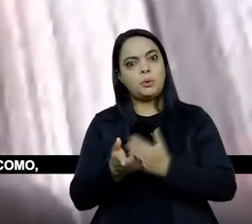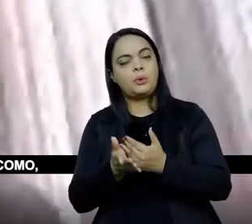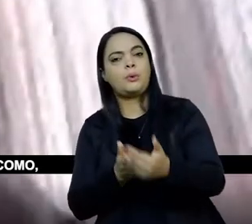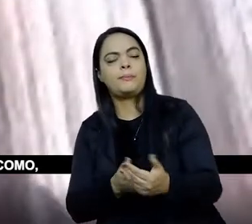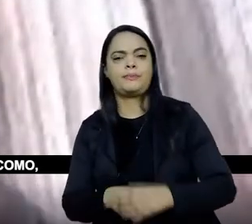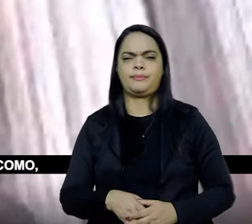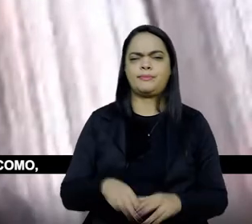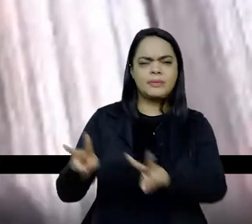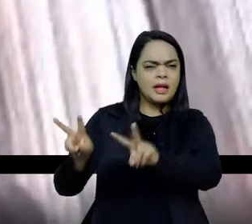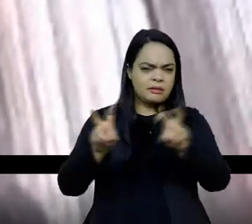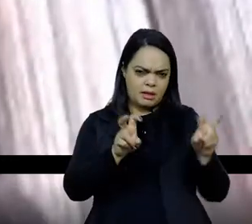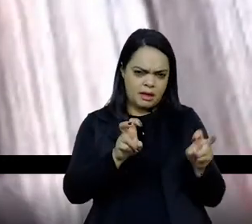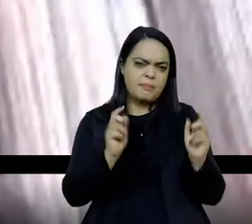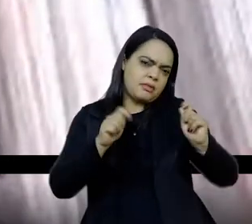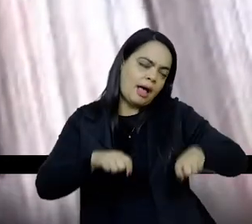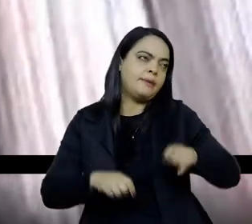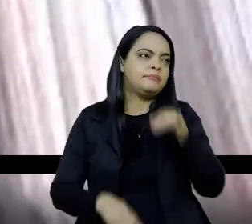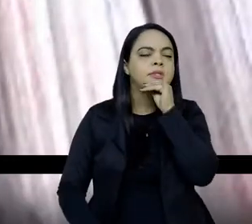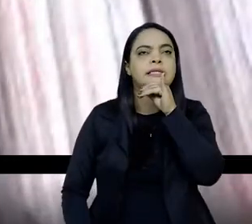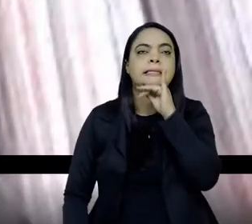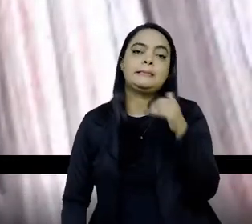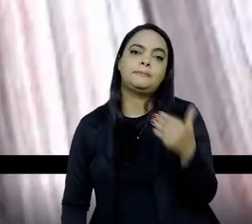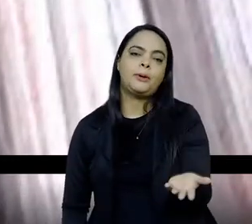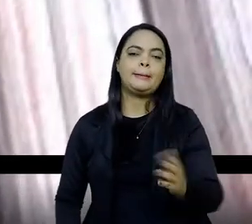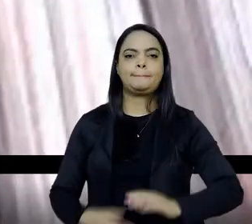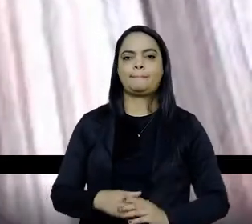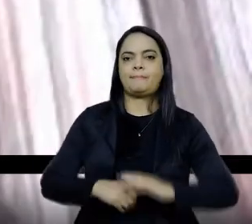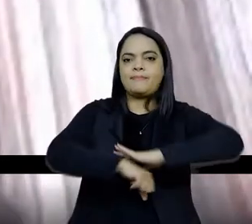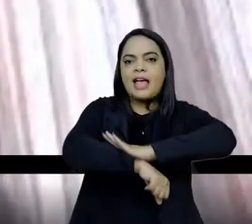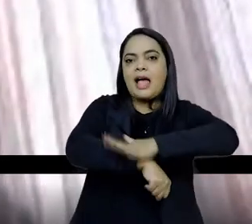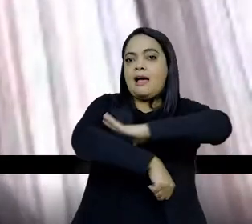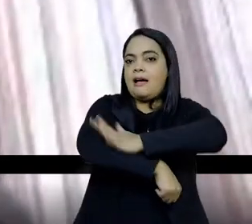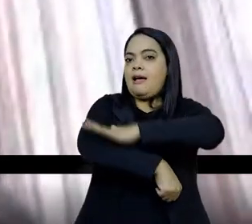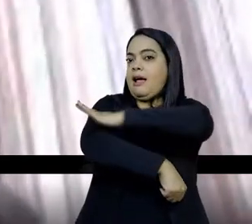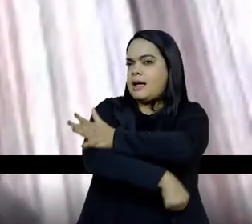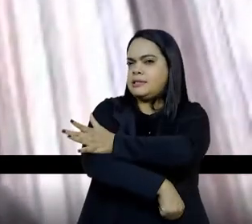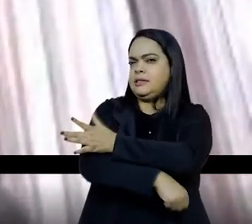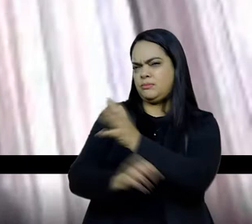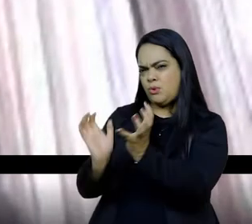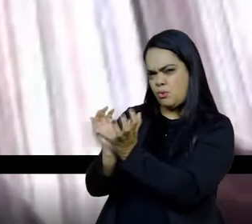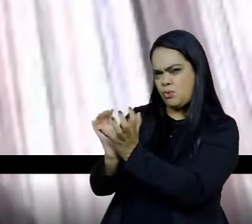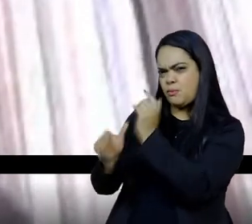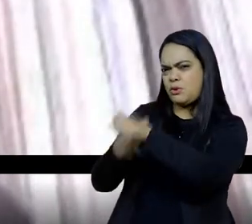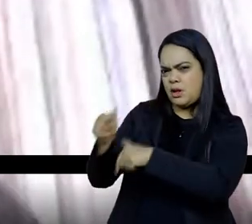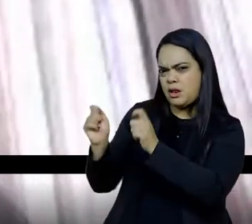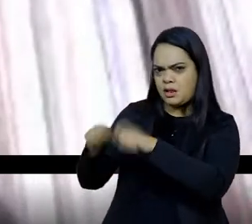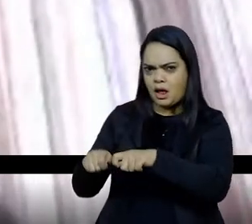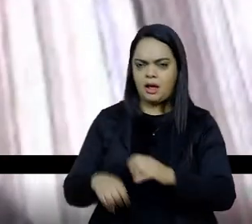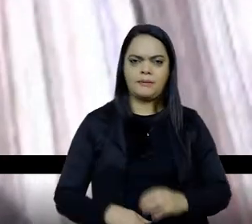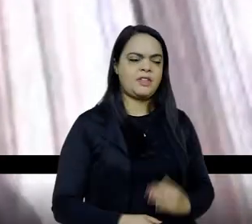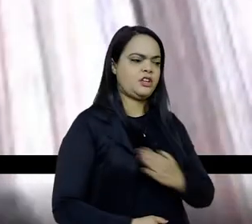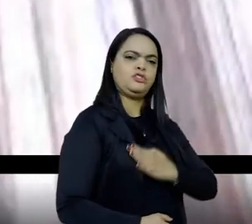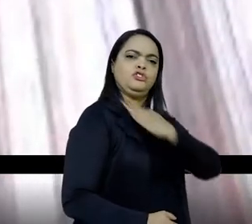algumas temáticas como, por exemplo, o racismo como um grupo de trabalho, as ditaduras,